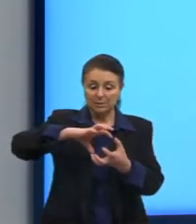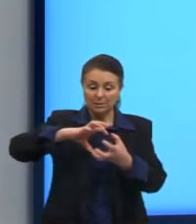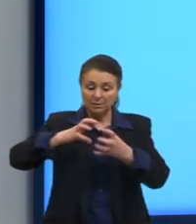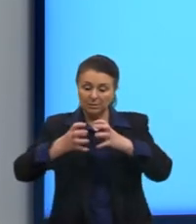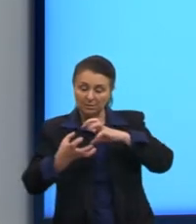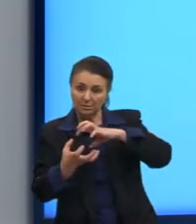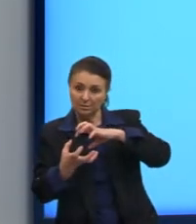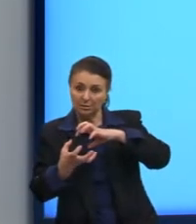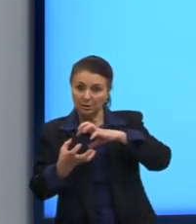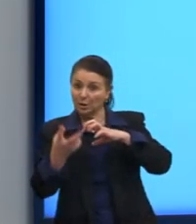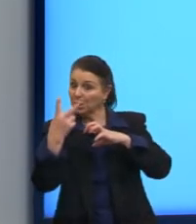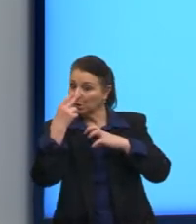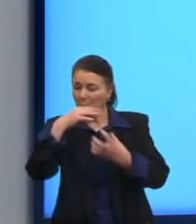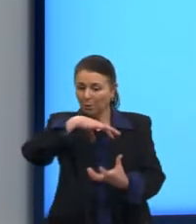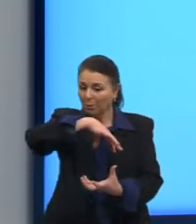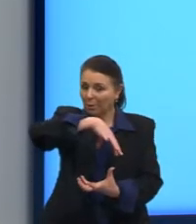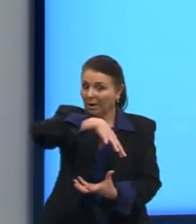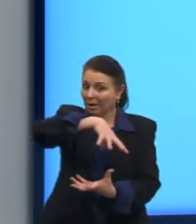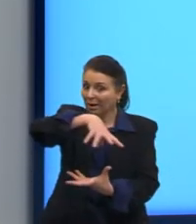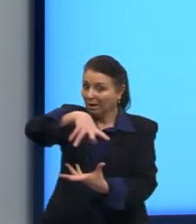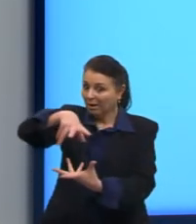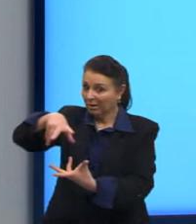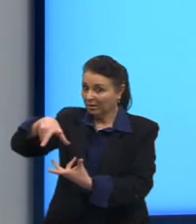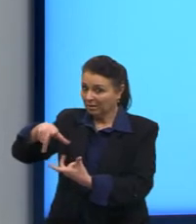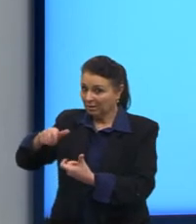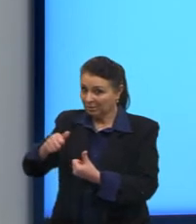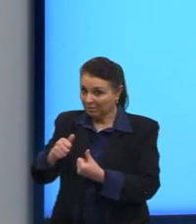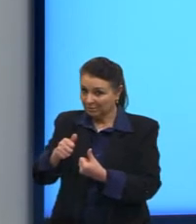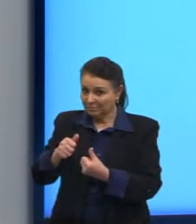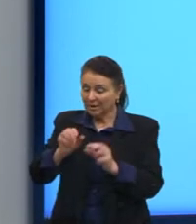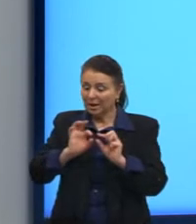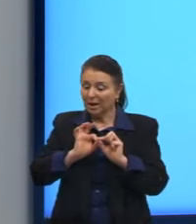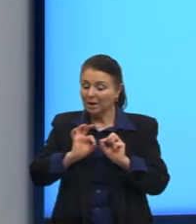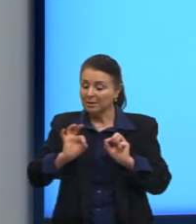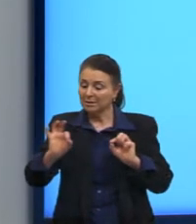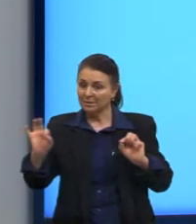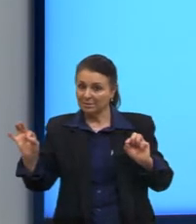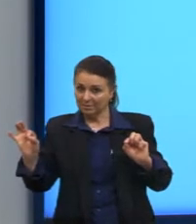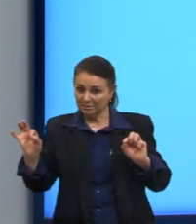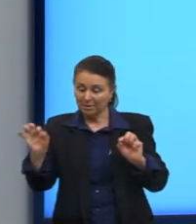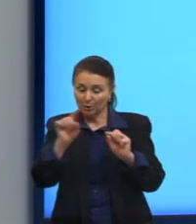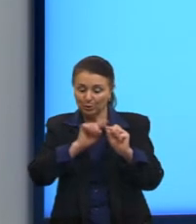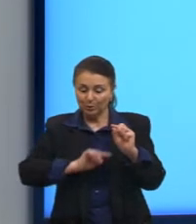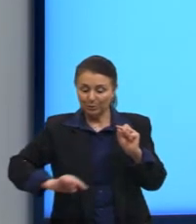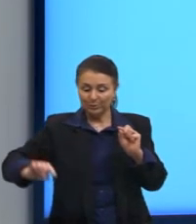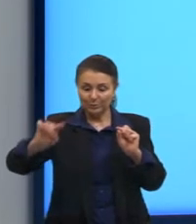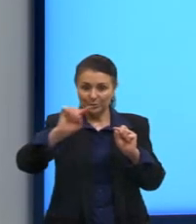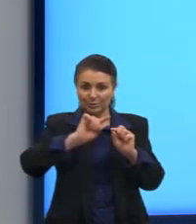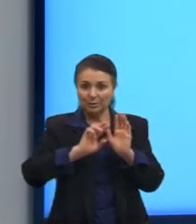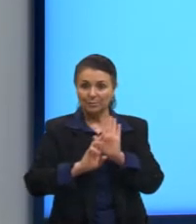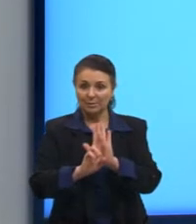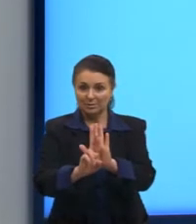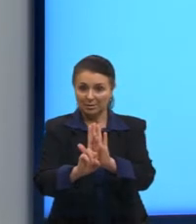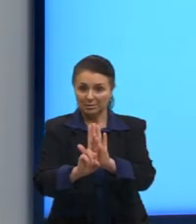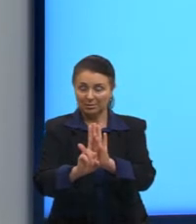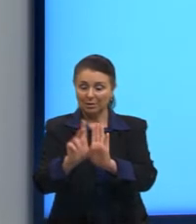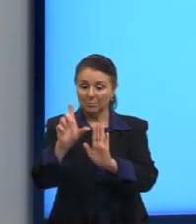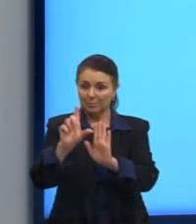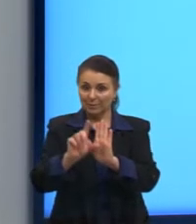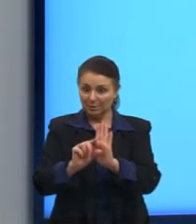como a Terra, as distâncias de grandes círculos representam realmente a verdadeira menor